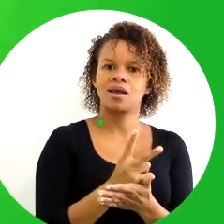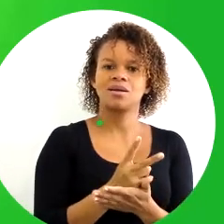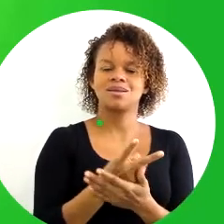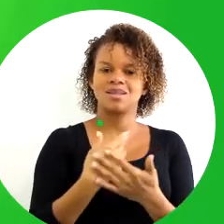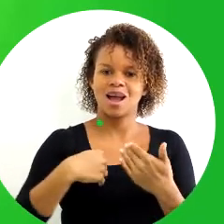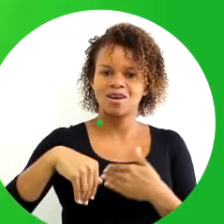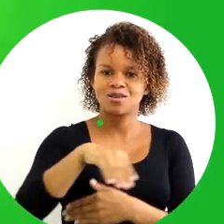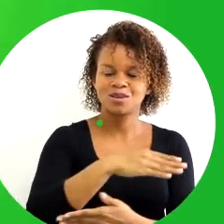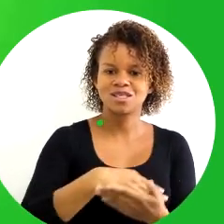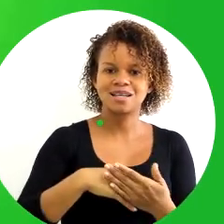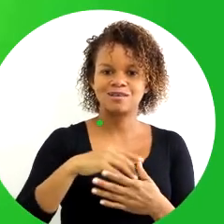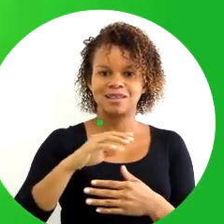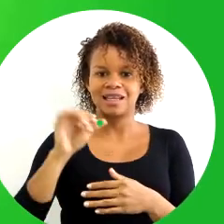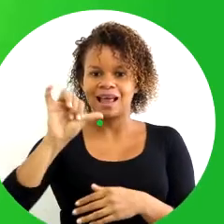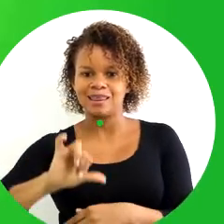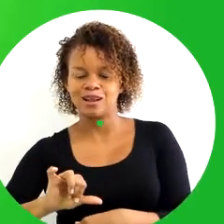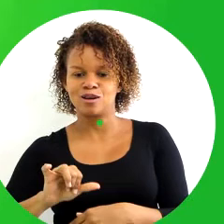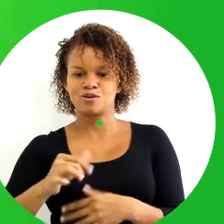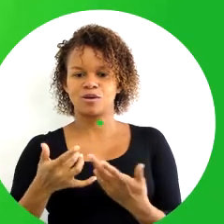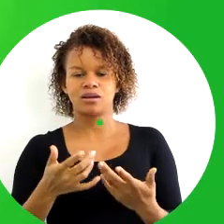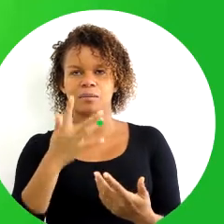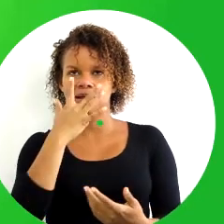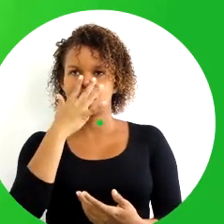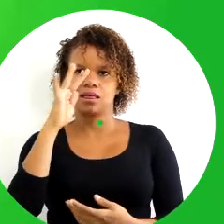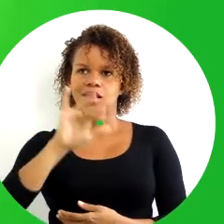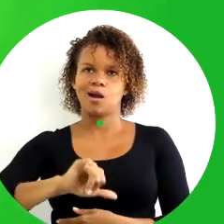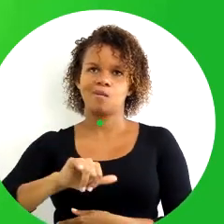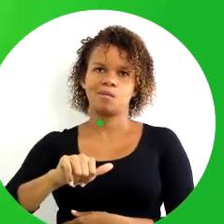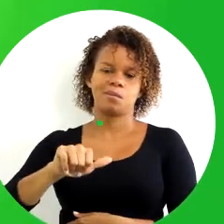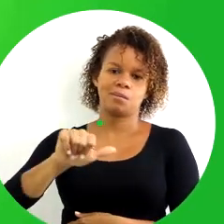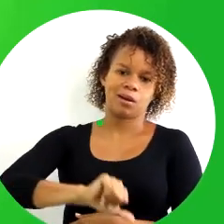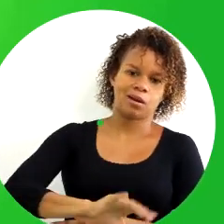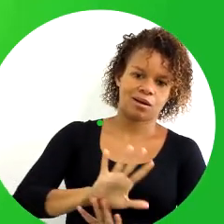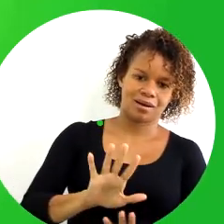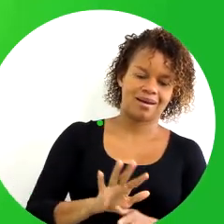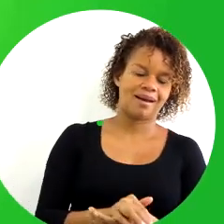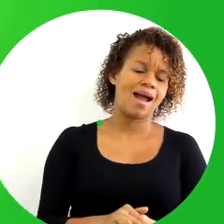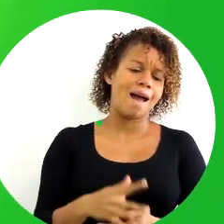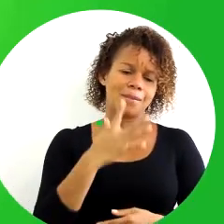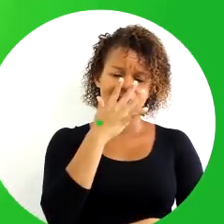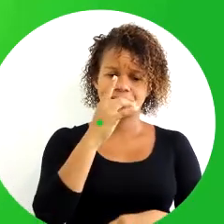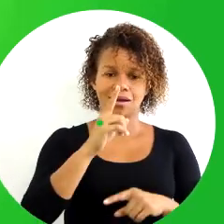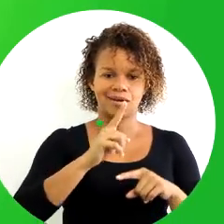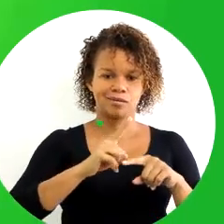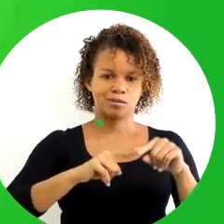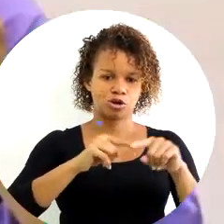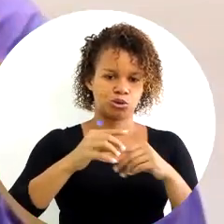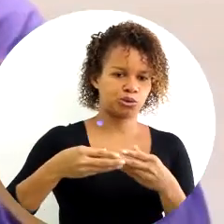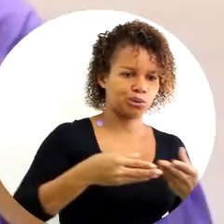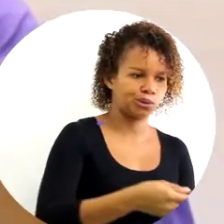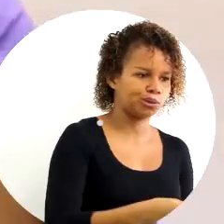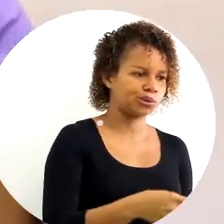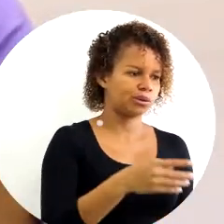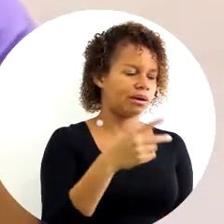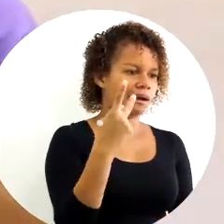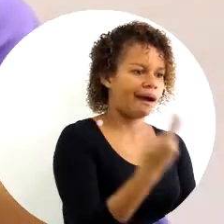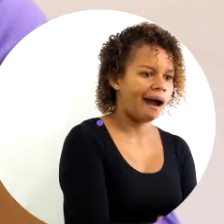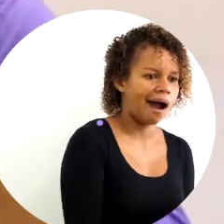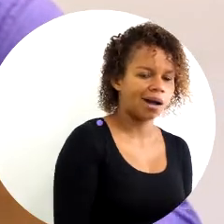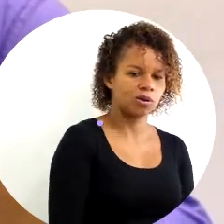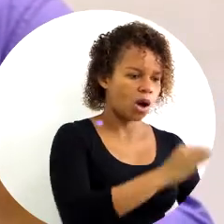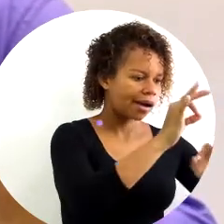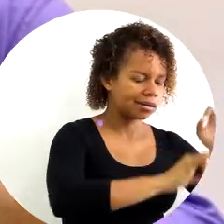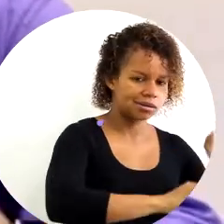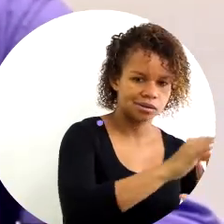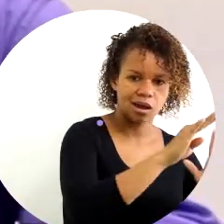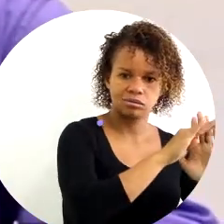na resolução das não-qualidades. O que é a não-qualidade? Não-qualidade é entregar o produto com defeito, entregar ele mal feito ou